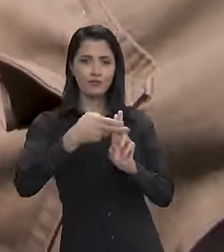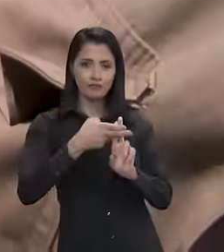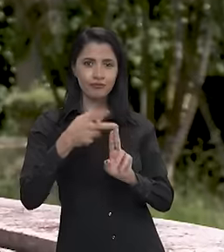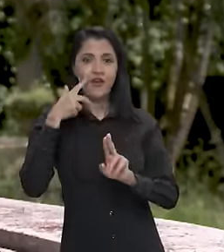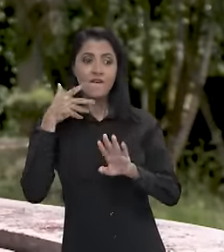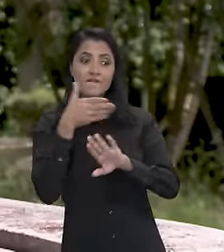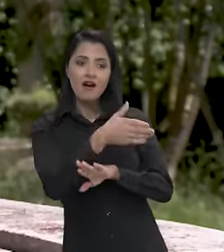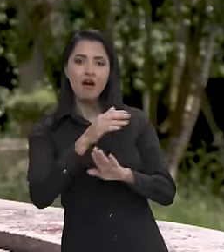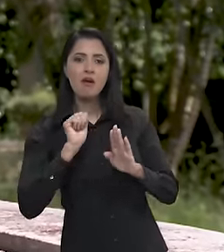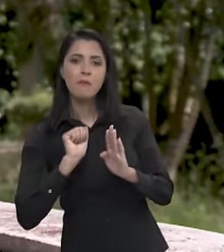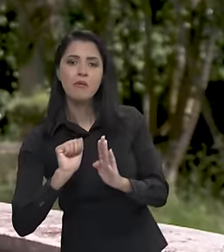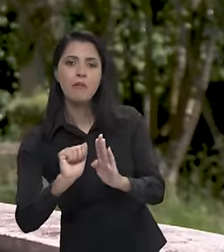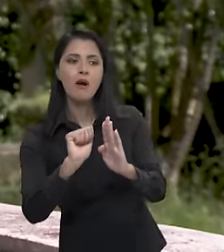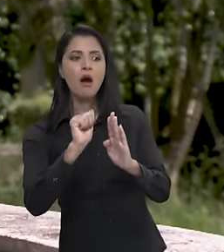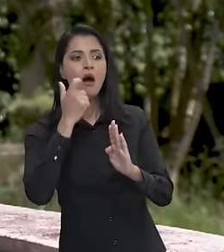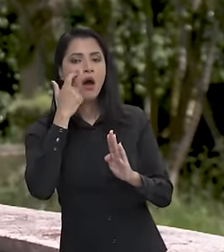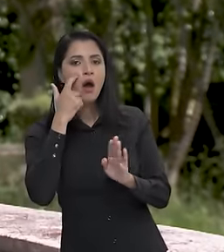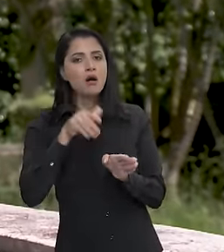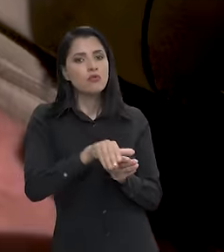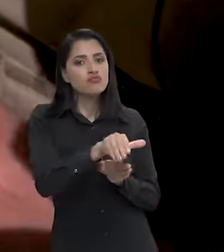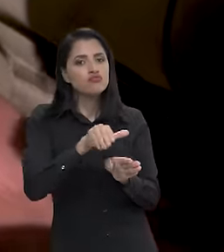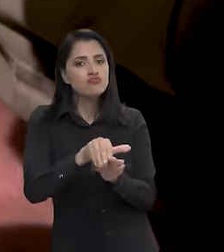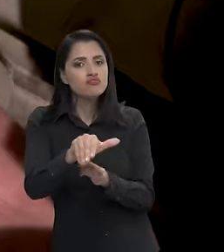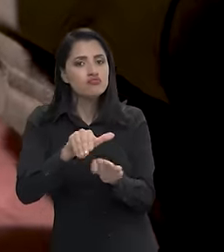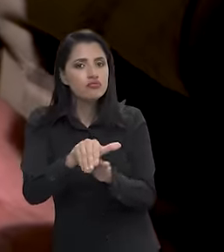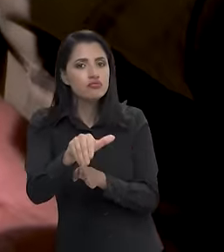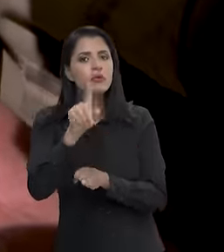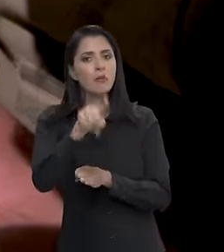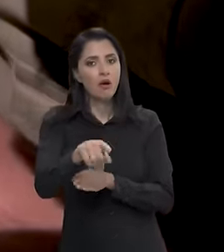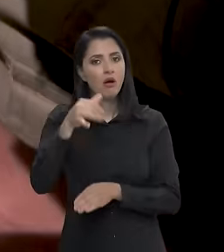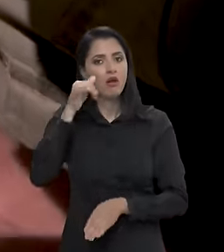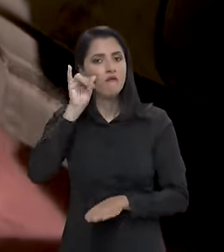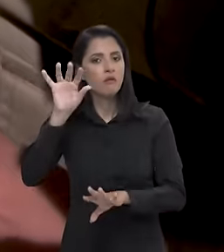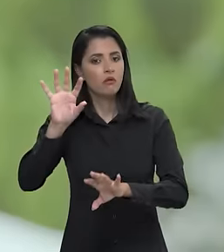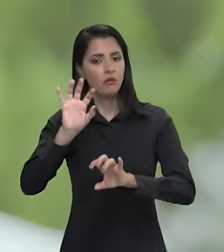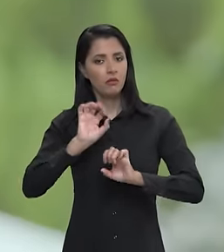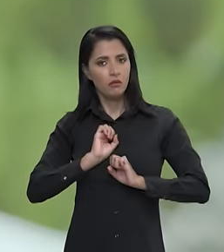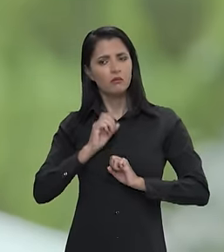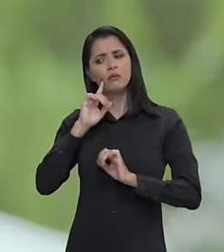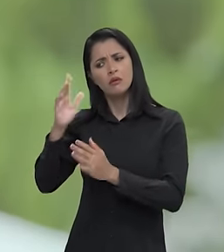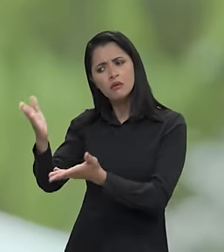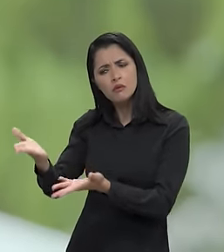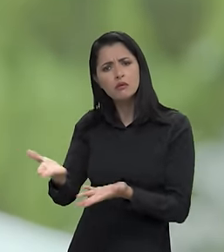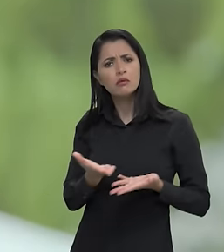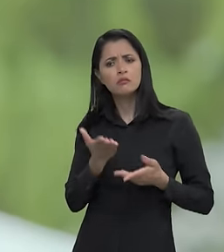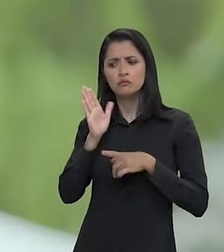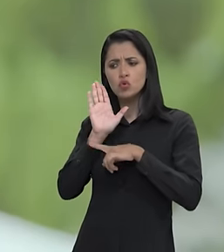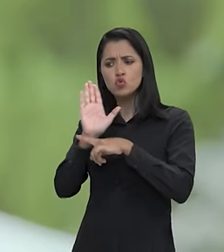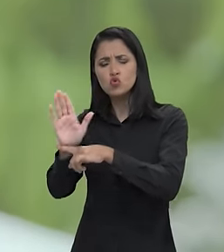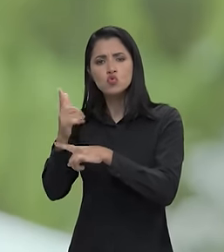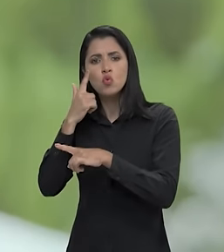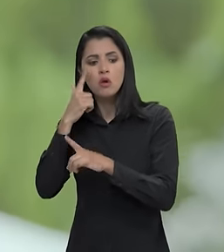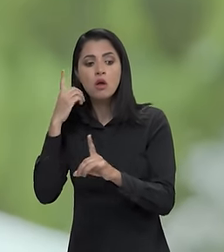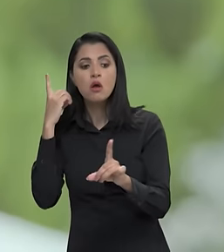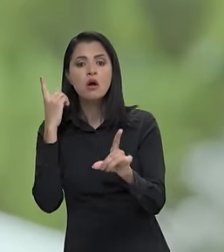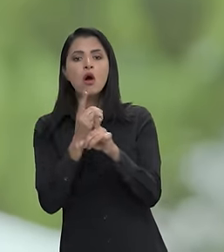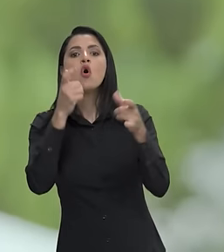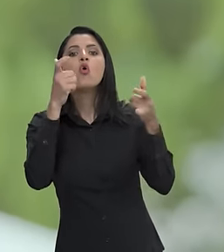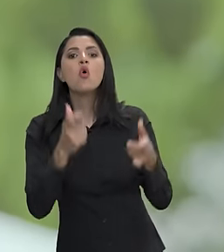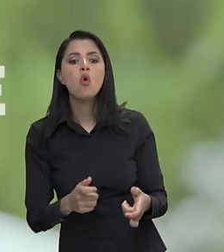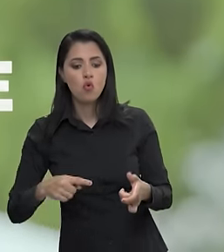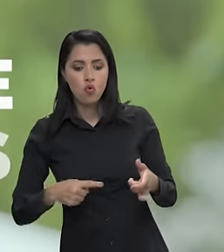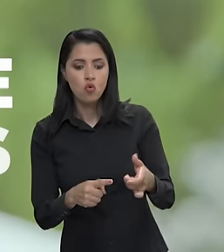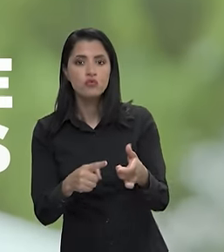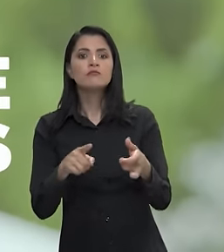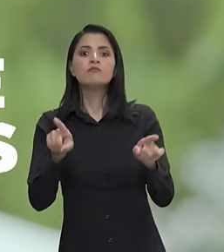levam de porta em porta orientações para a prevenção. Receba-os, ajude-os na localização